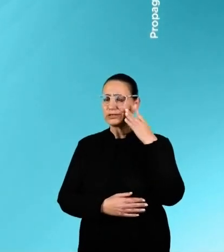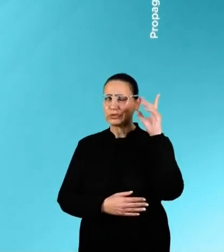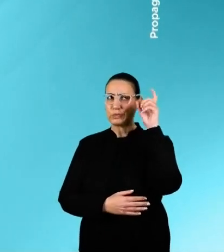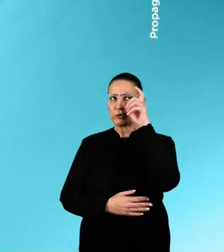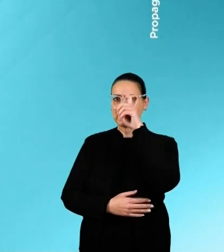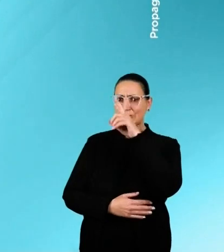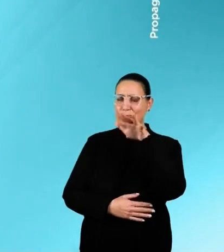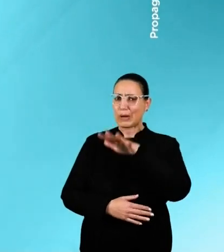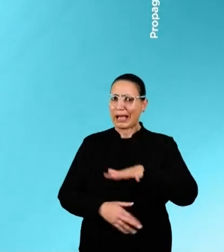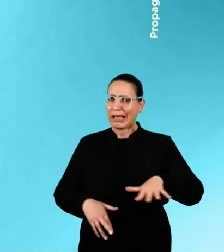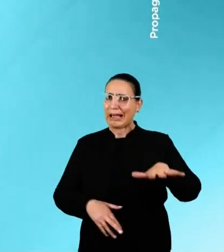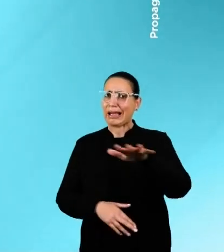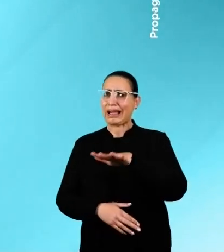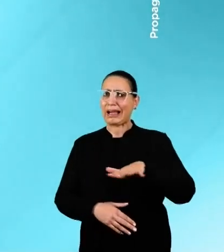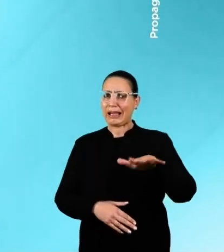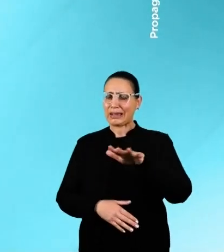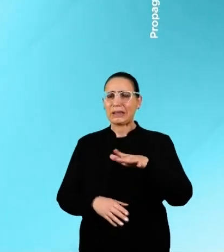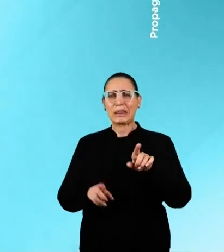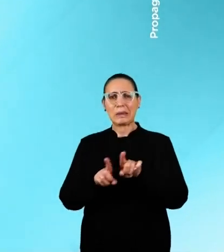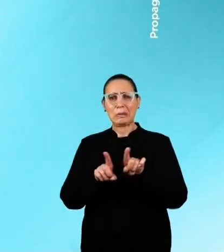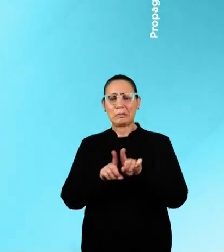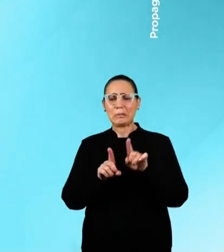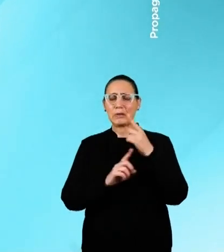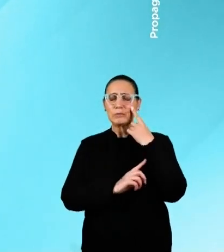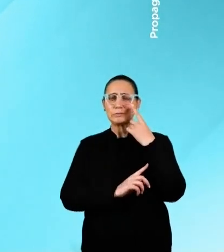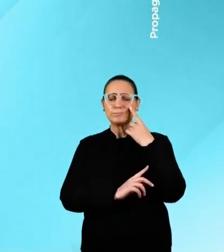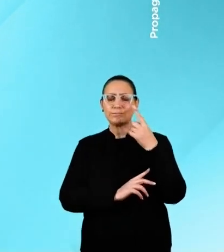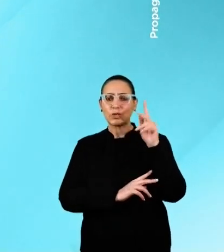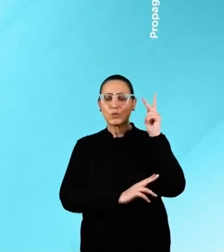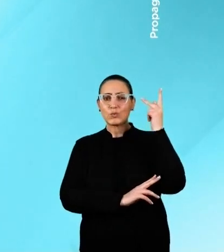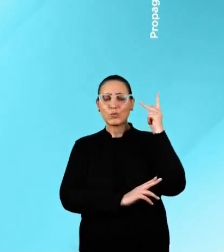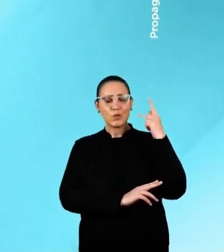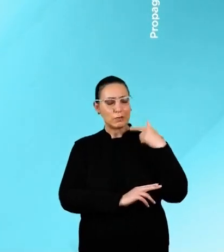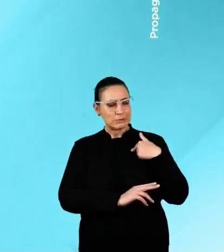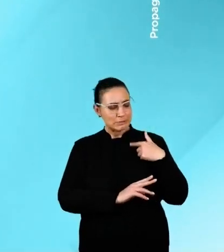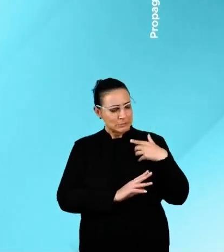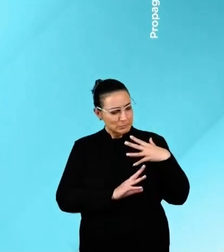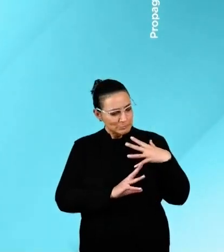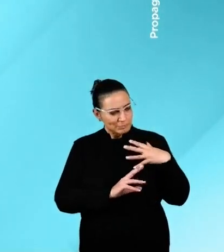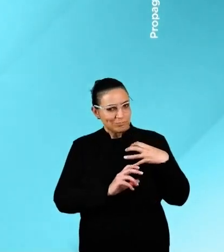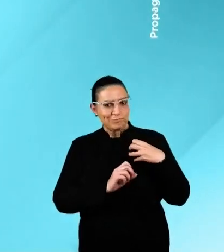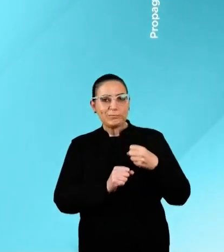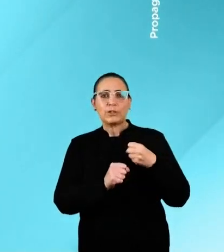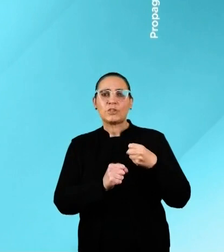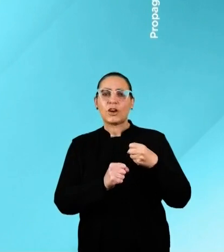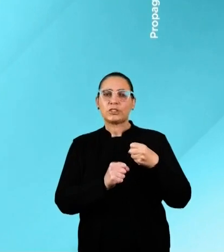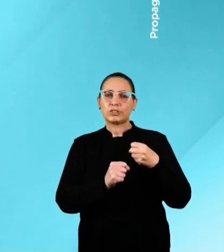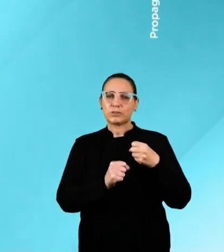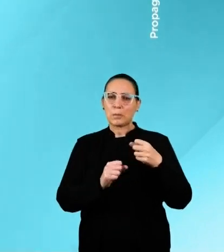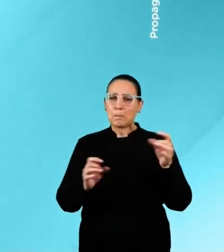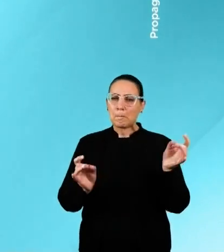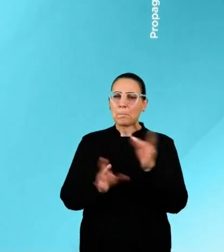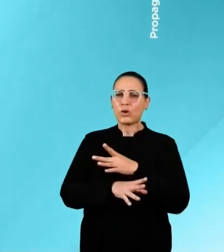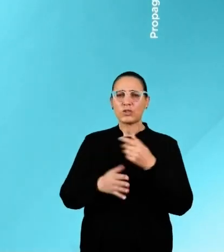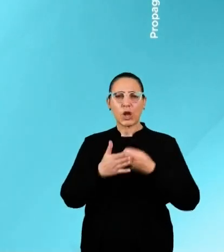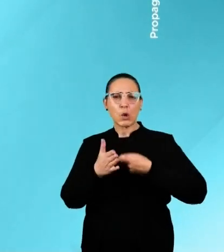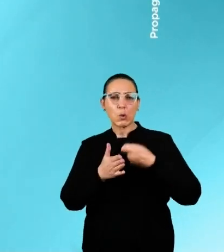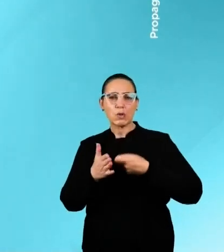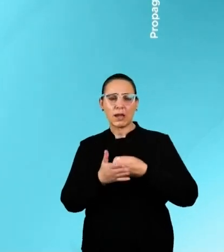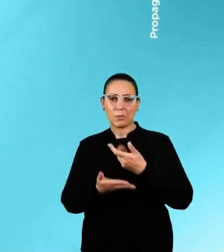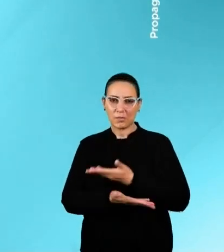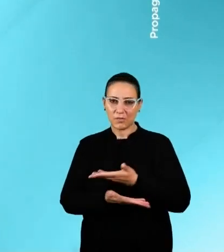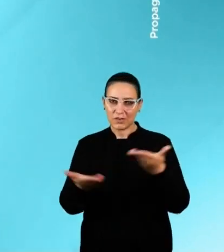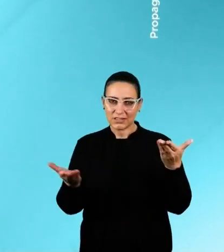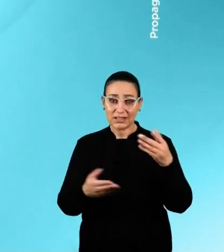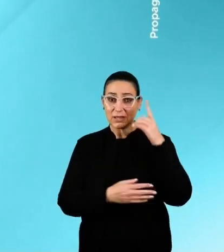dificuldades da saúde da nossa região. Com tudo que passei e vendo também a história de tanta gente, me fortaleci e hoje me sinto pronta para lutar por